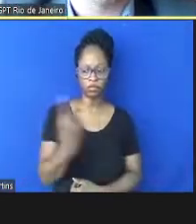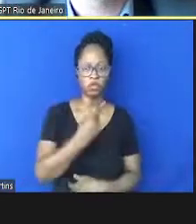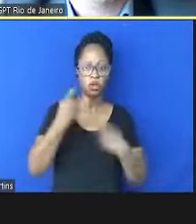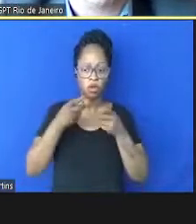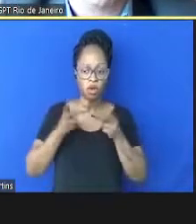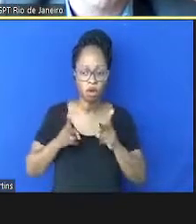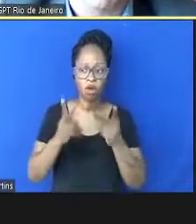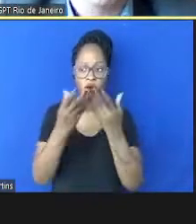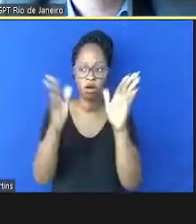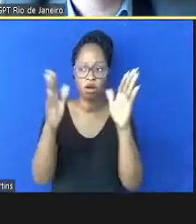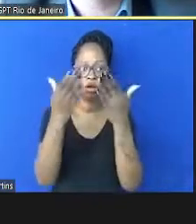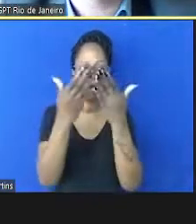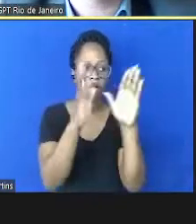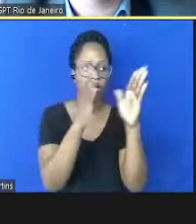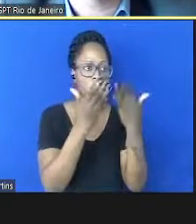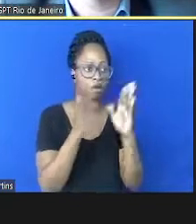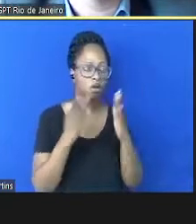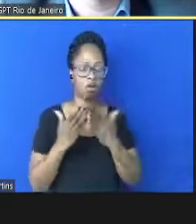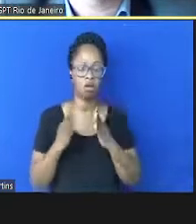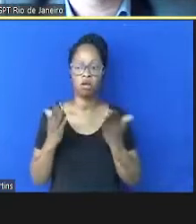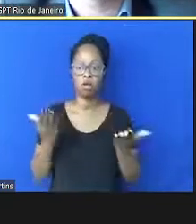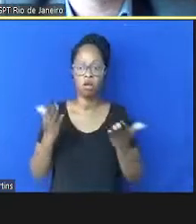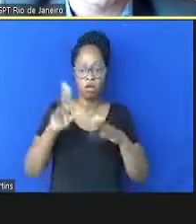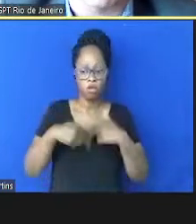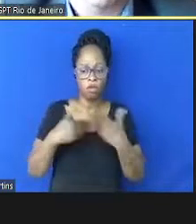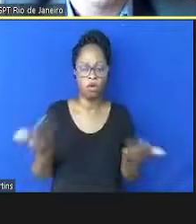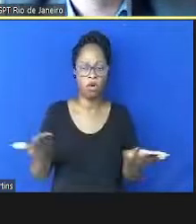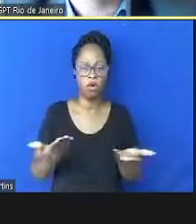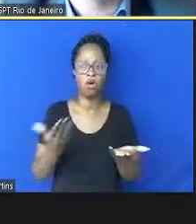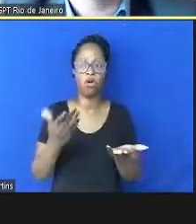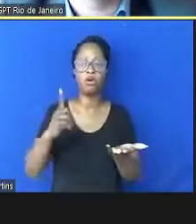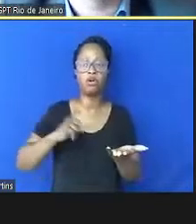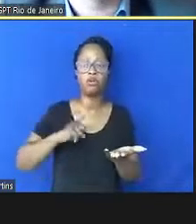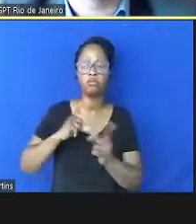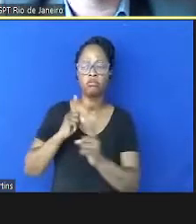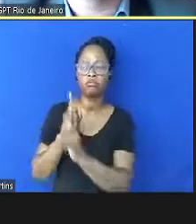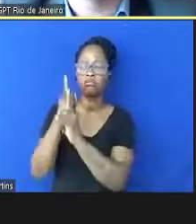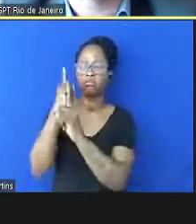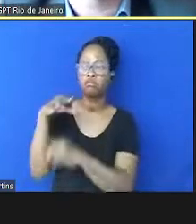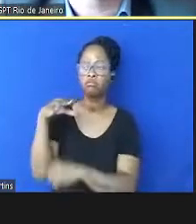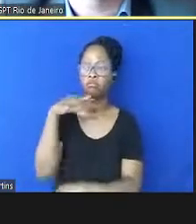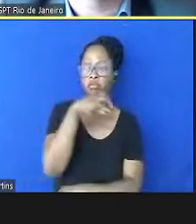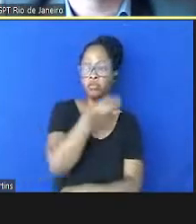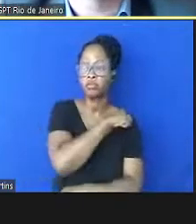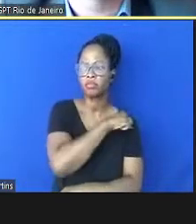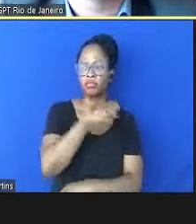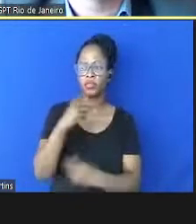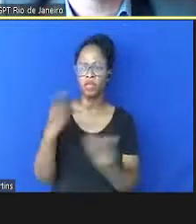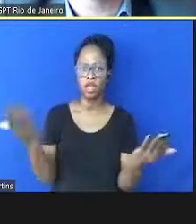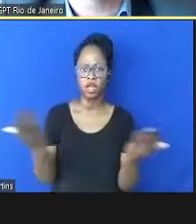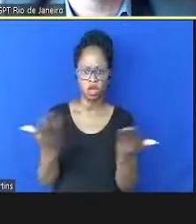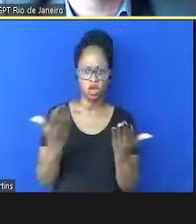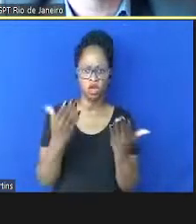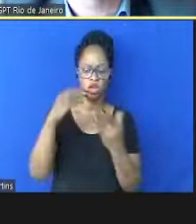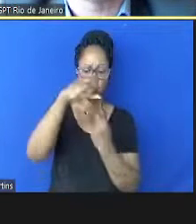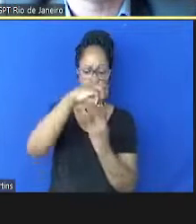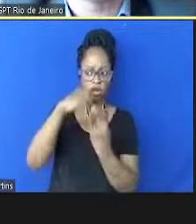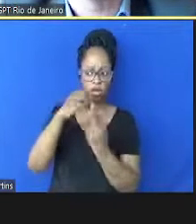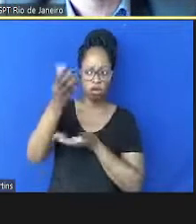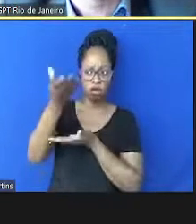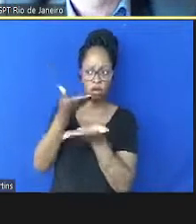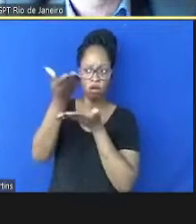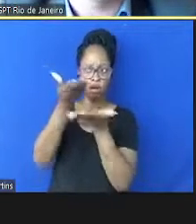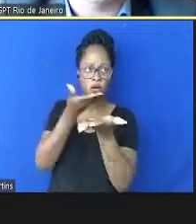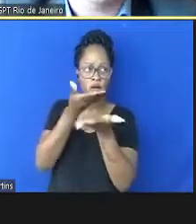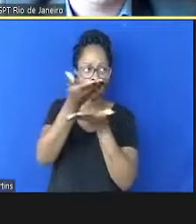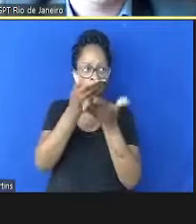portas. Neste caso, quando nos deram conta do andamento da cooperação da Fio Cruz com diversas instituições